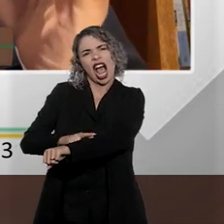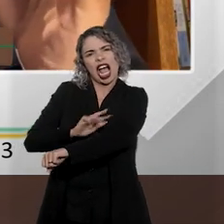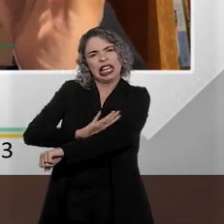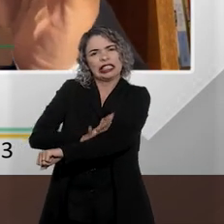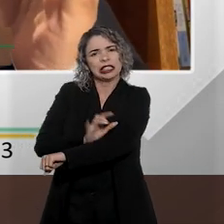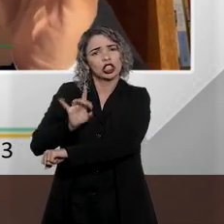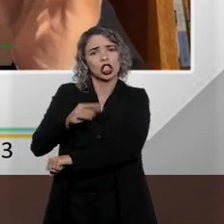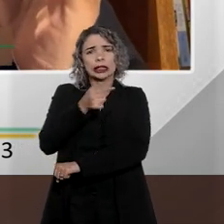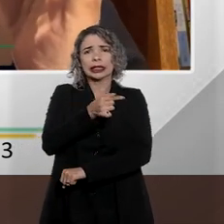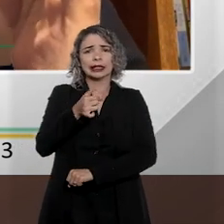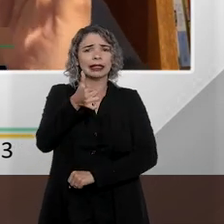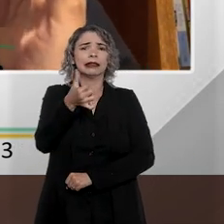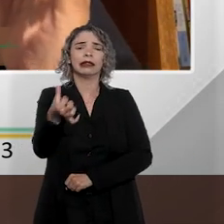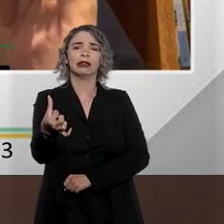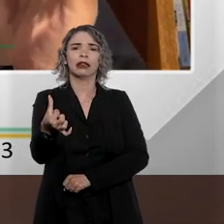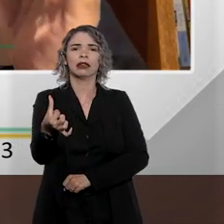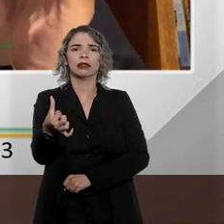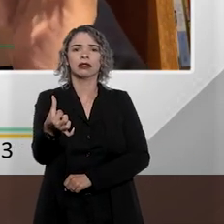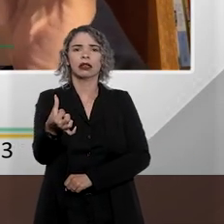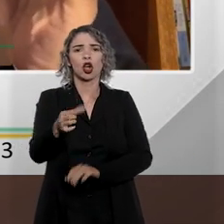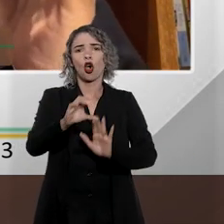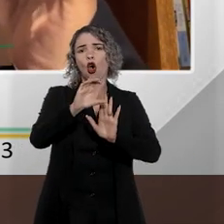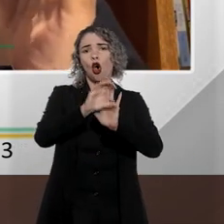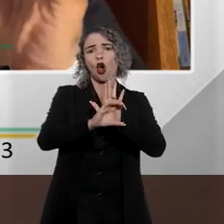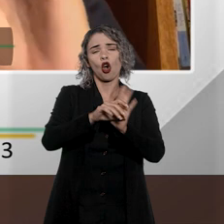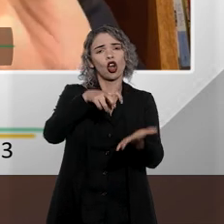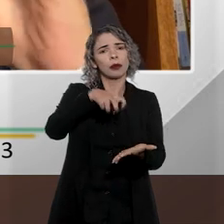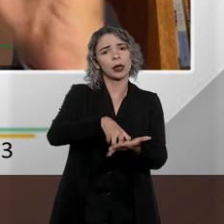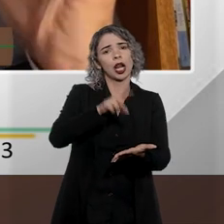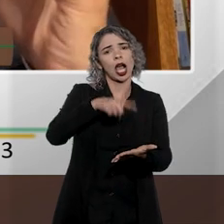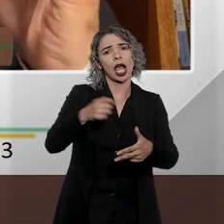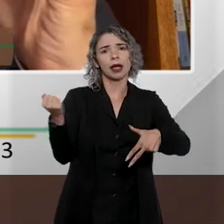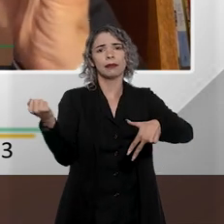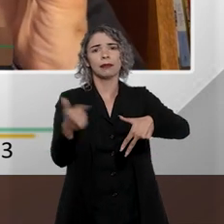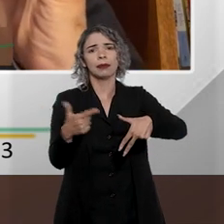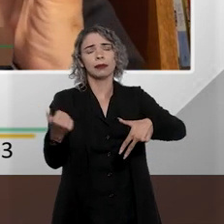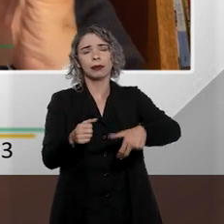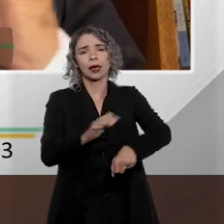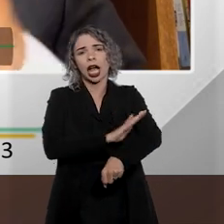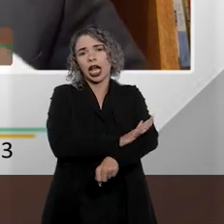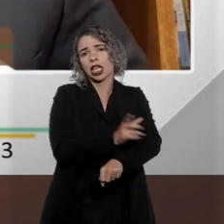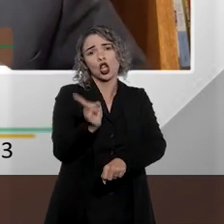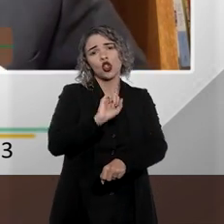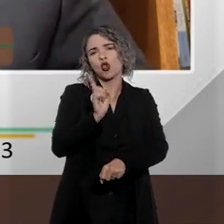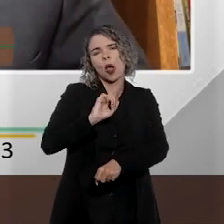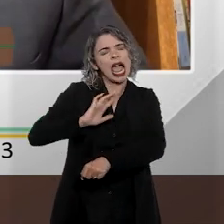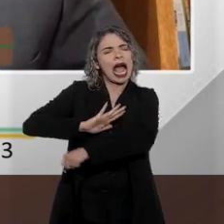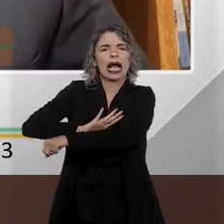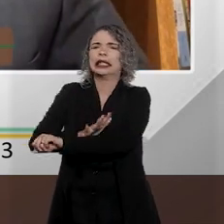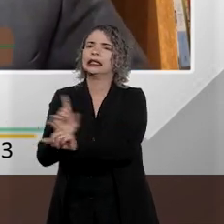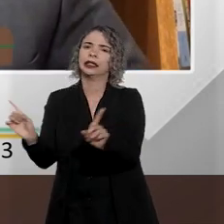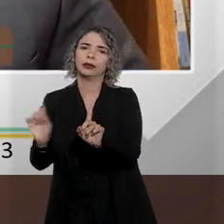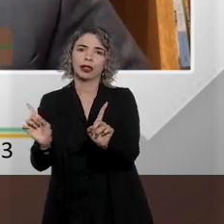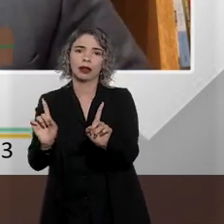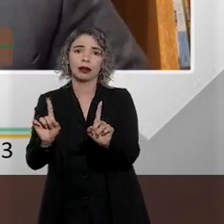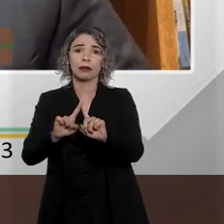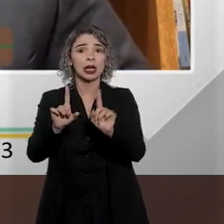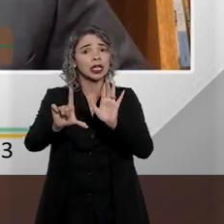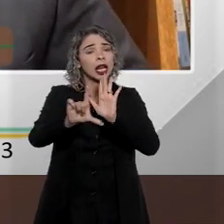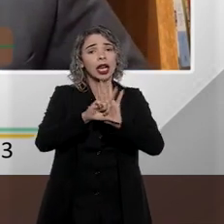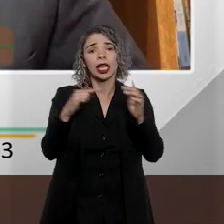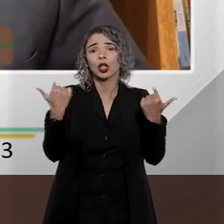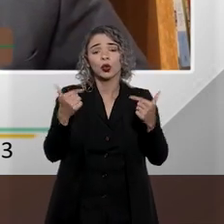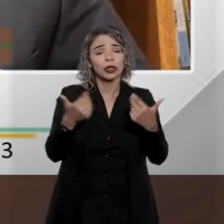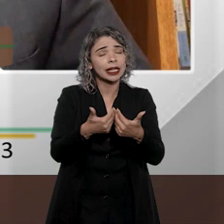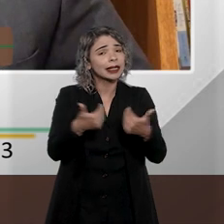7716. O que está no Código Penal é injúria racial, que não é racismo. Mas veja, a lei não estabeleceu essa distinção